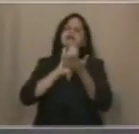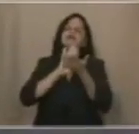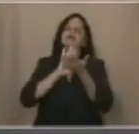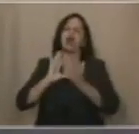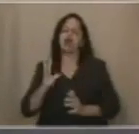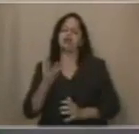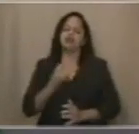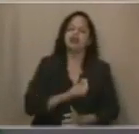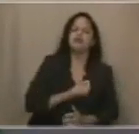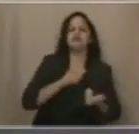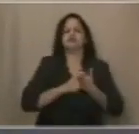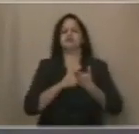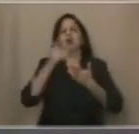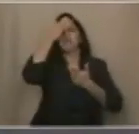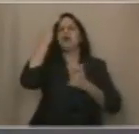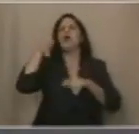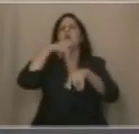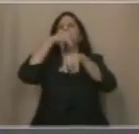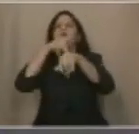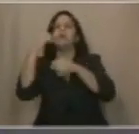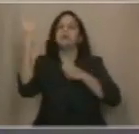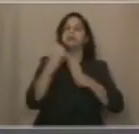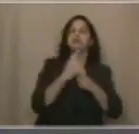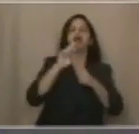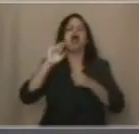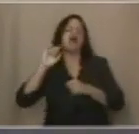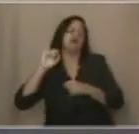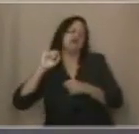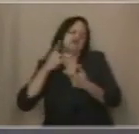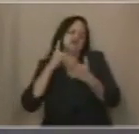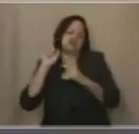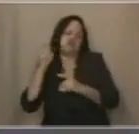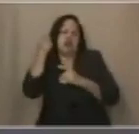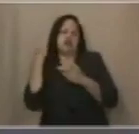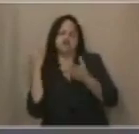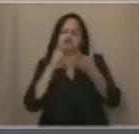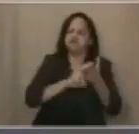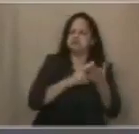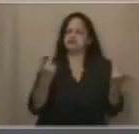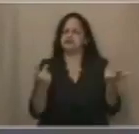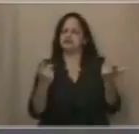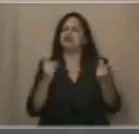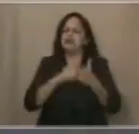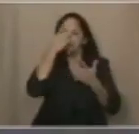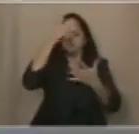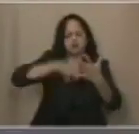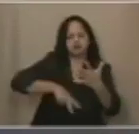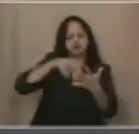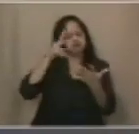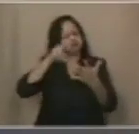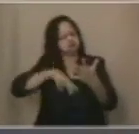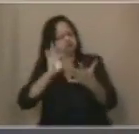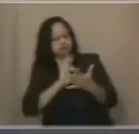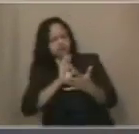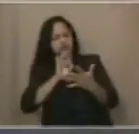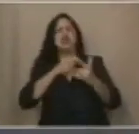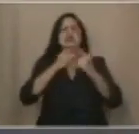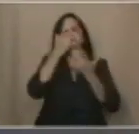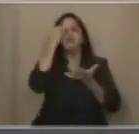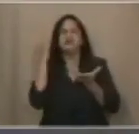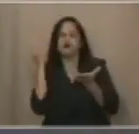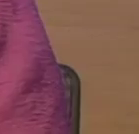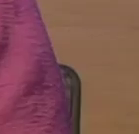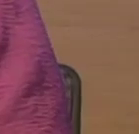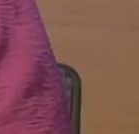refugiados, ex-presidiários, analfabetos. E também por gente formada em faculdade, paga pela